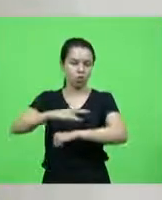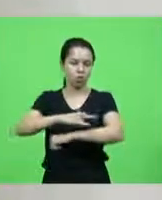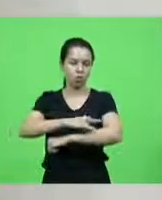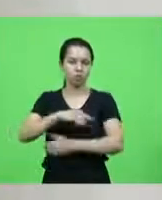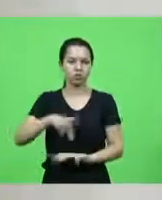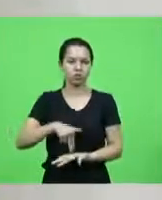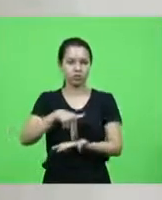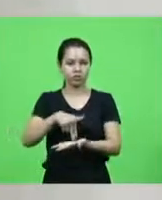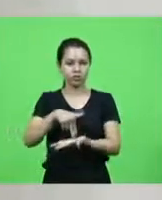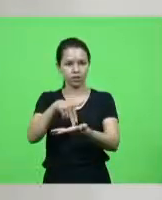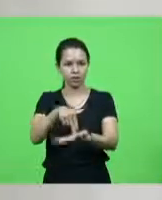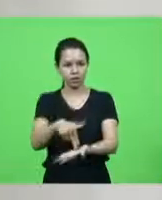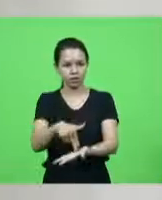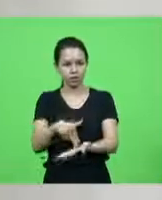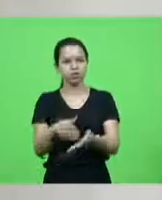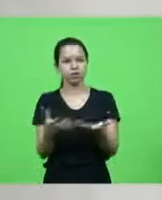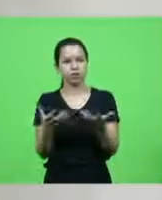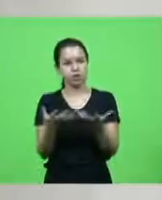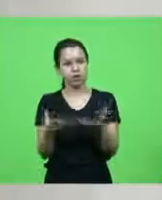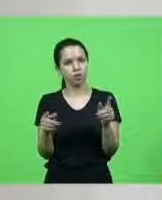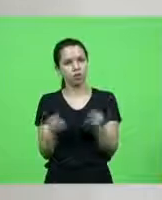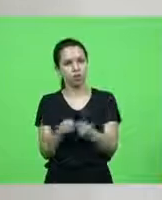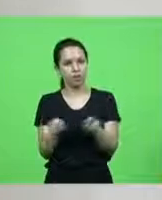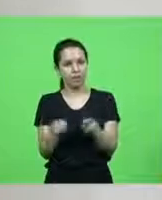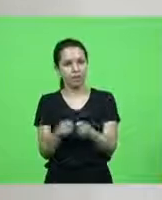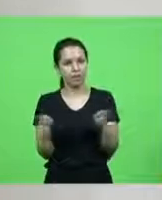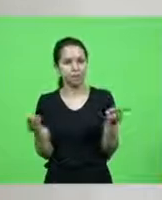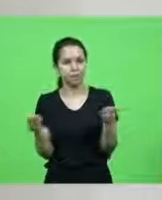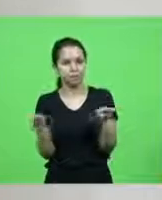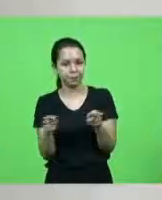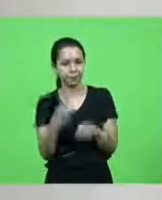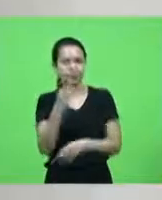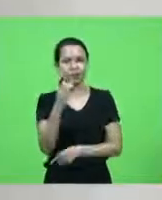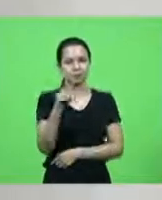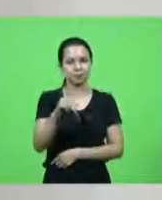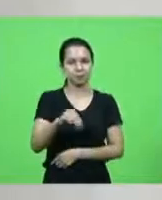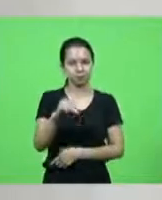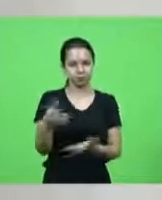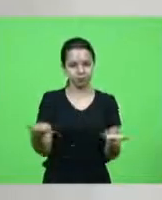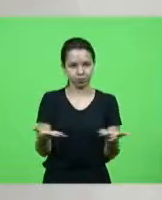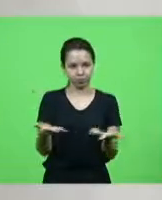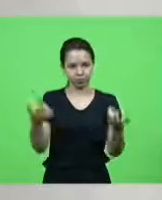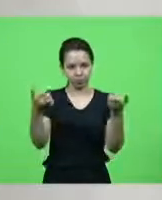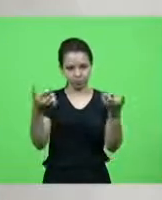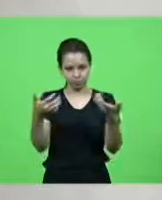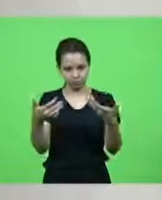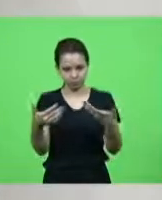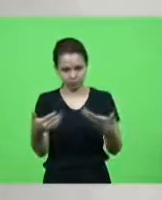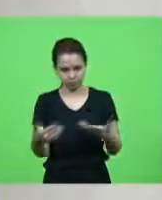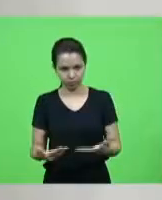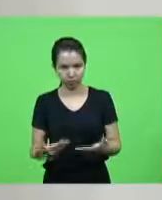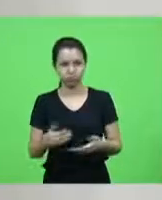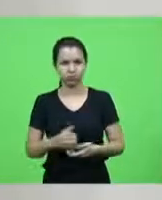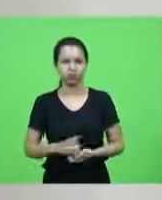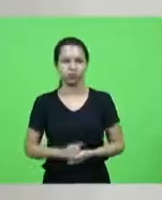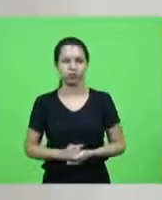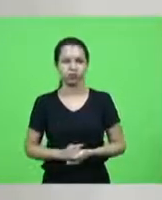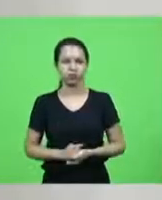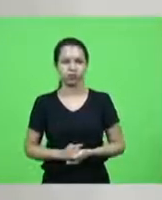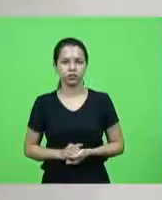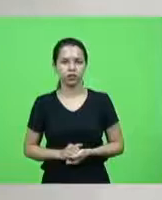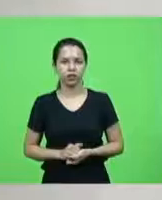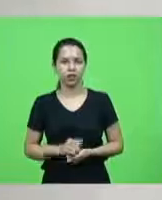e não vou gastar os meus 10 minutos hoje fazer uma menção ao